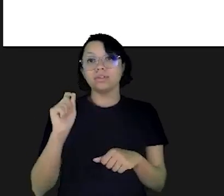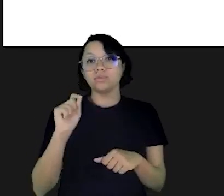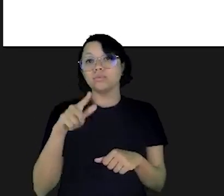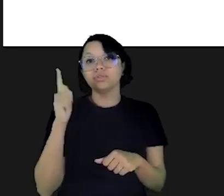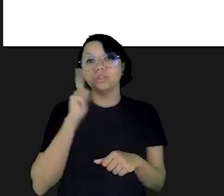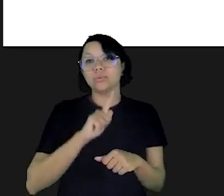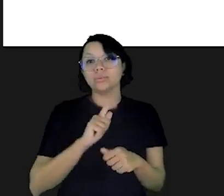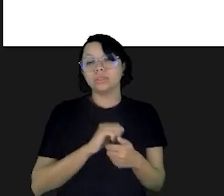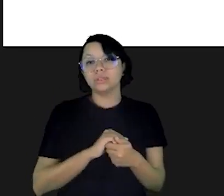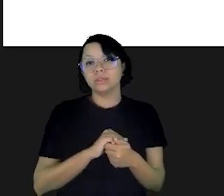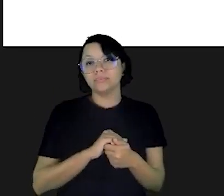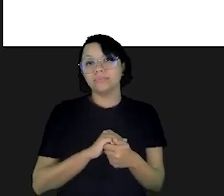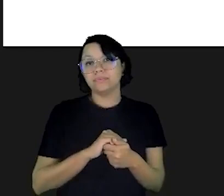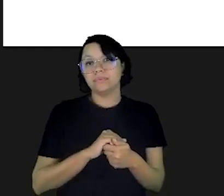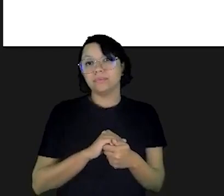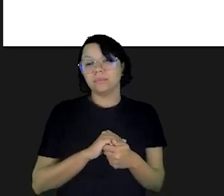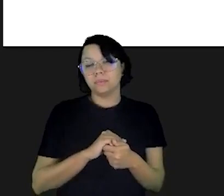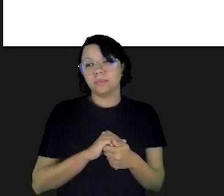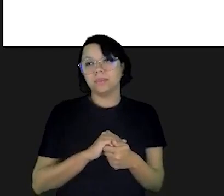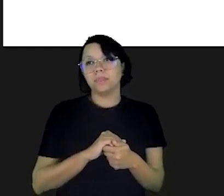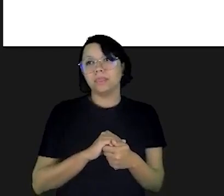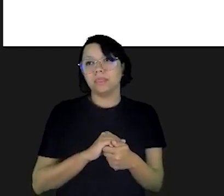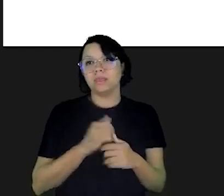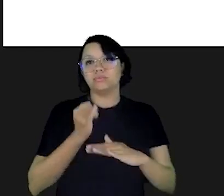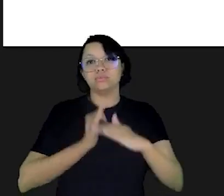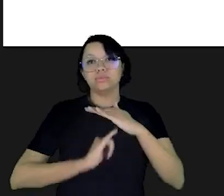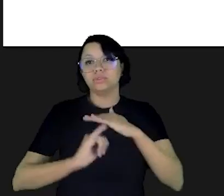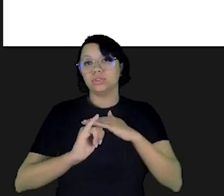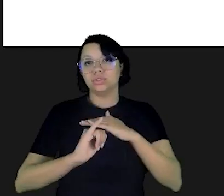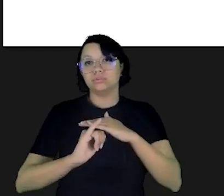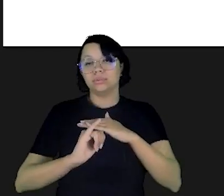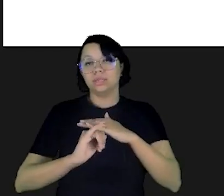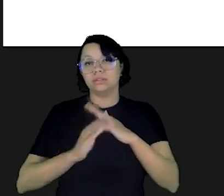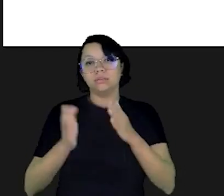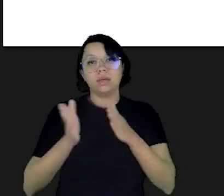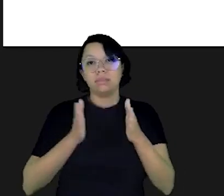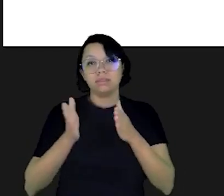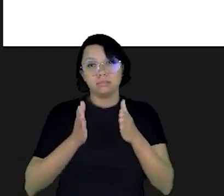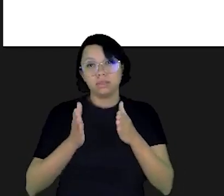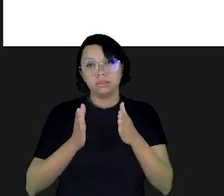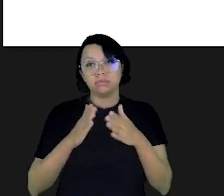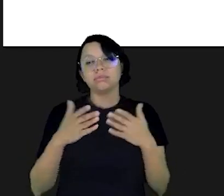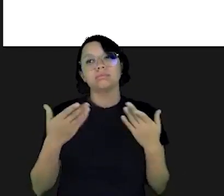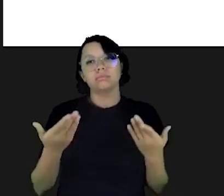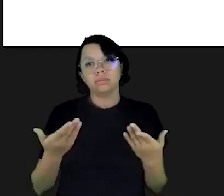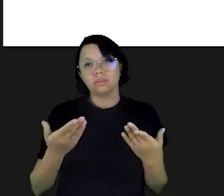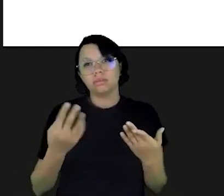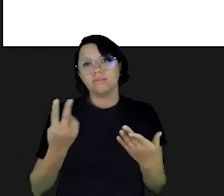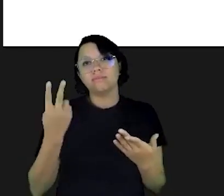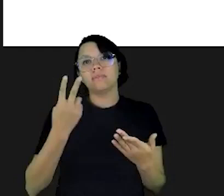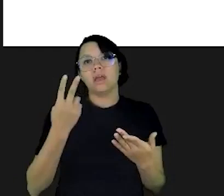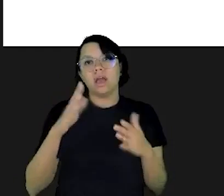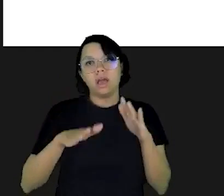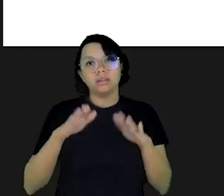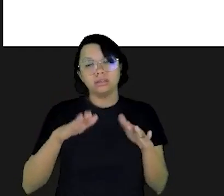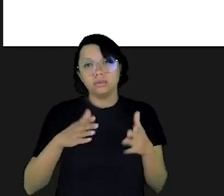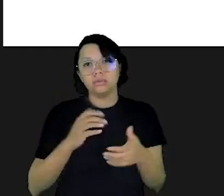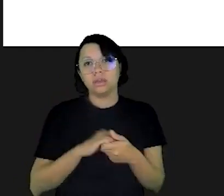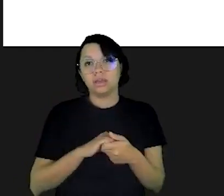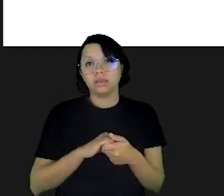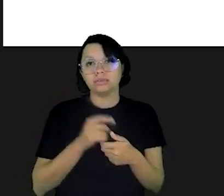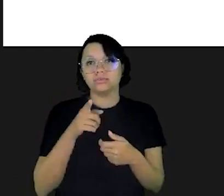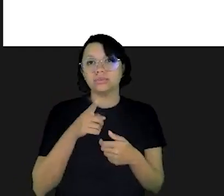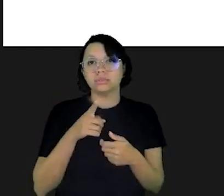dinheiro é bastante é mais do que você conseguiria pelo seu investimento ao longo desse período